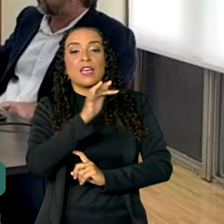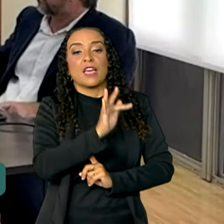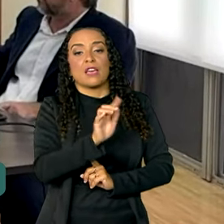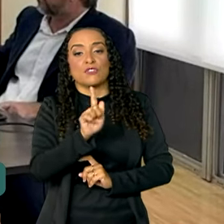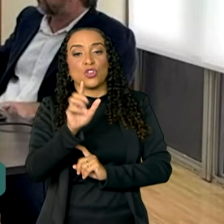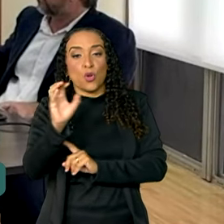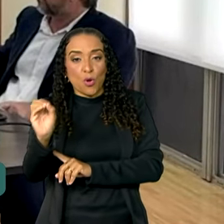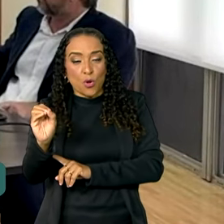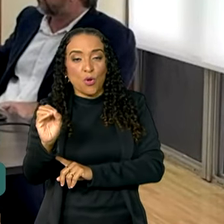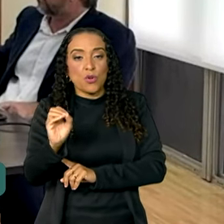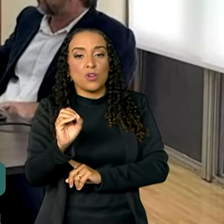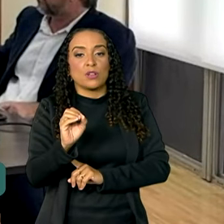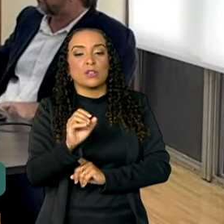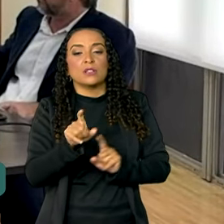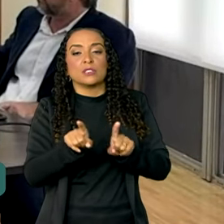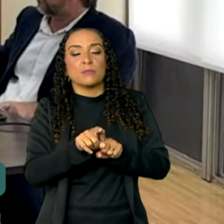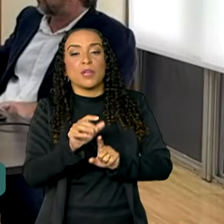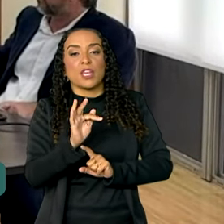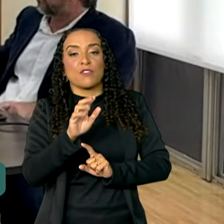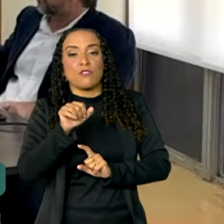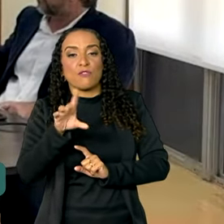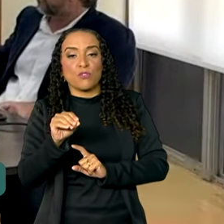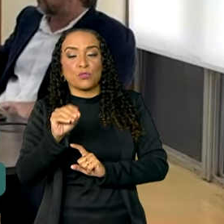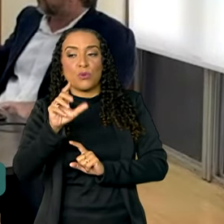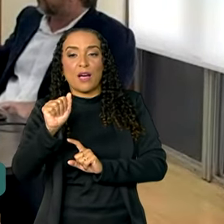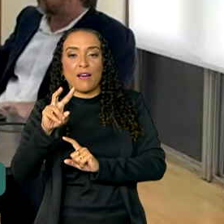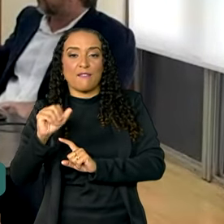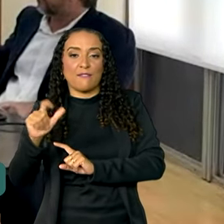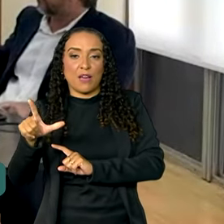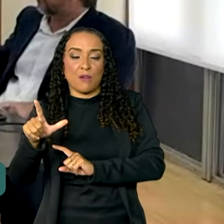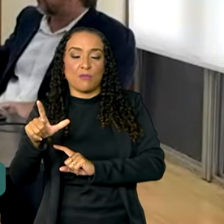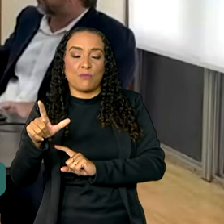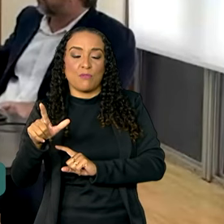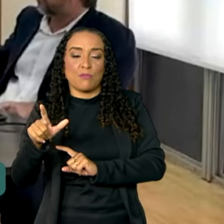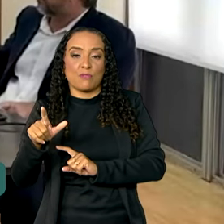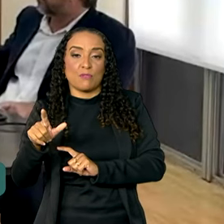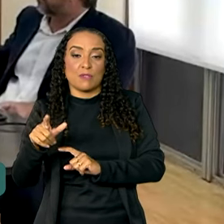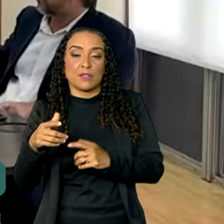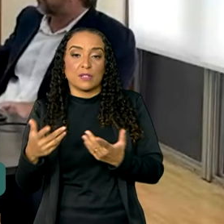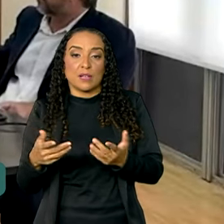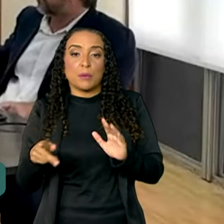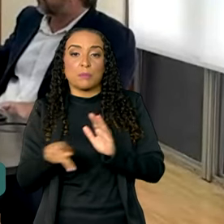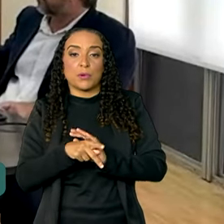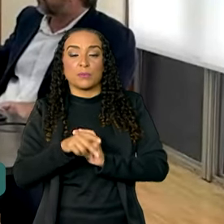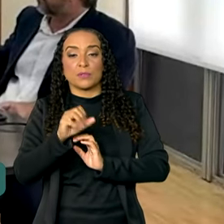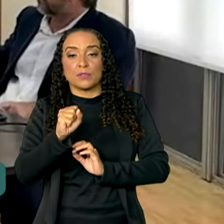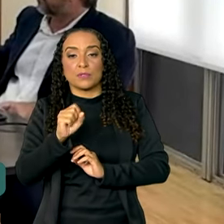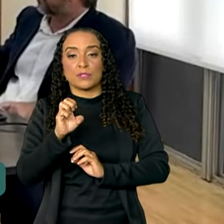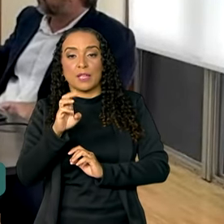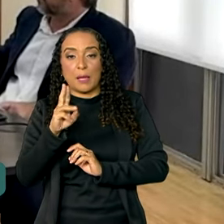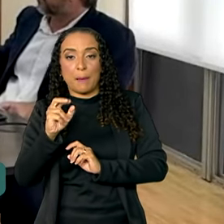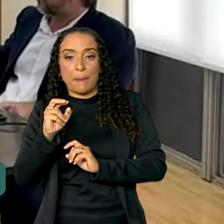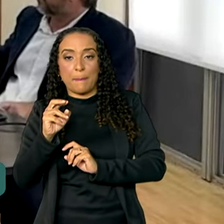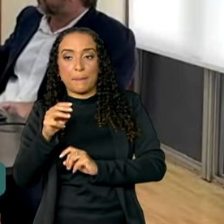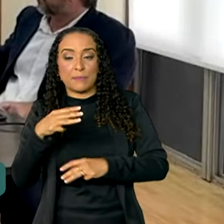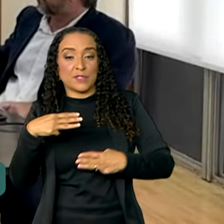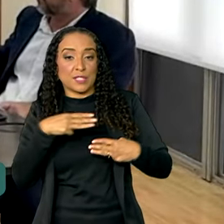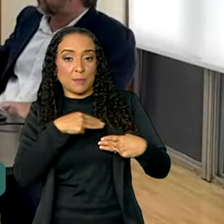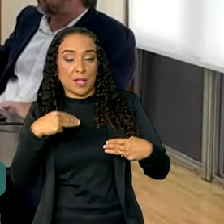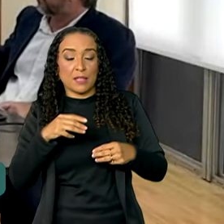FGO e um fundo de aval do SEBRAE. E